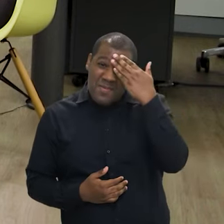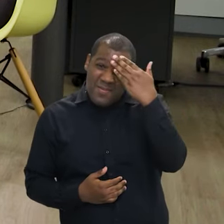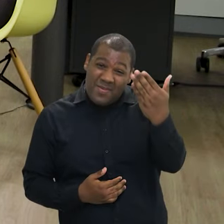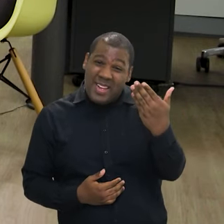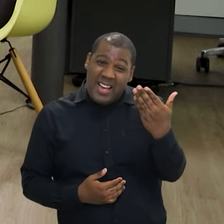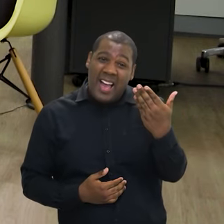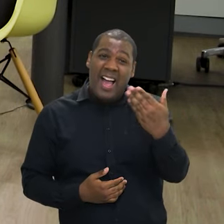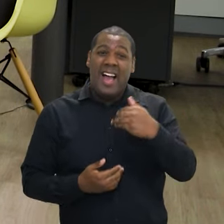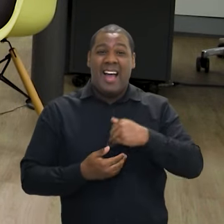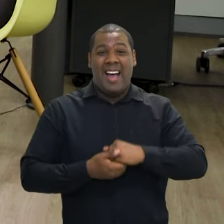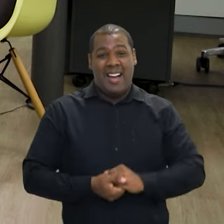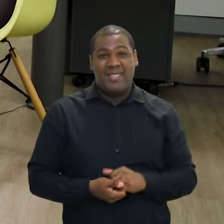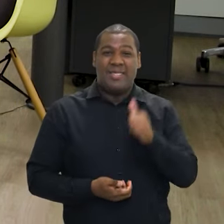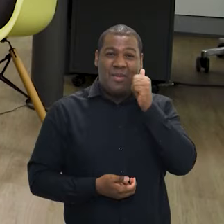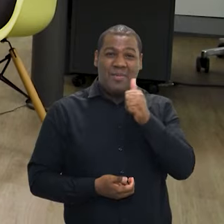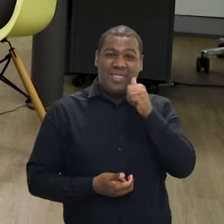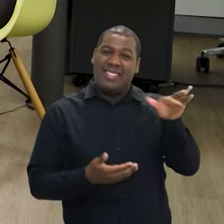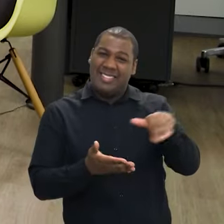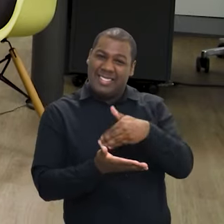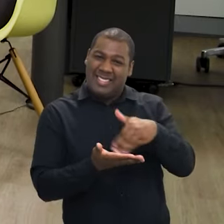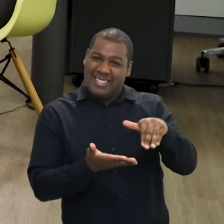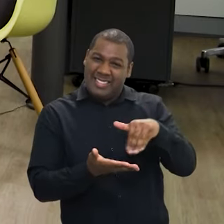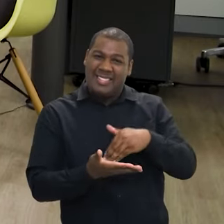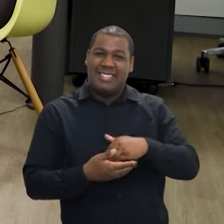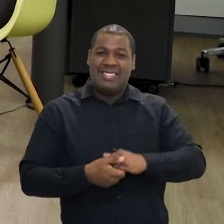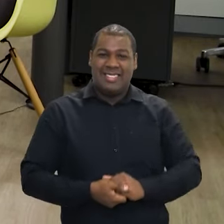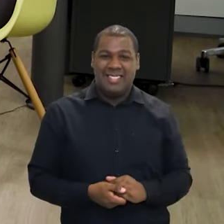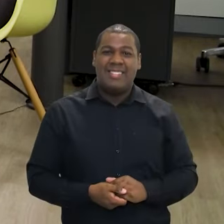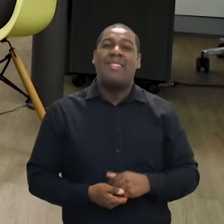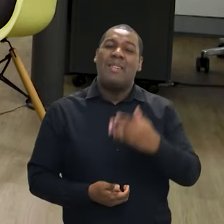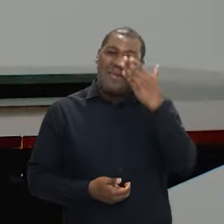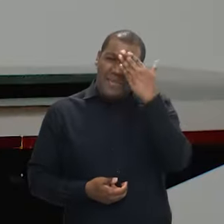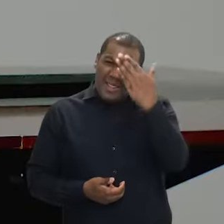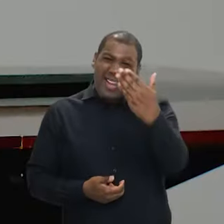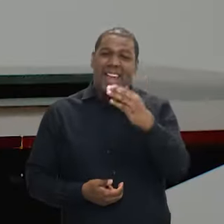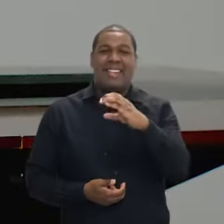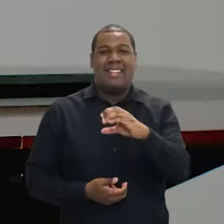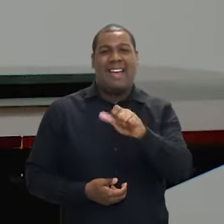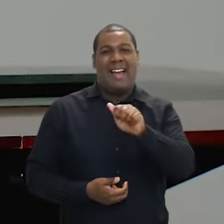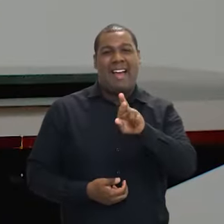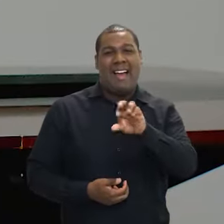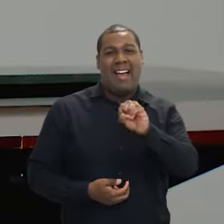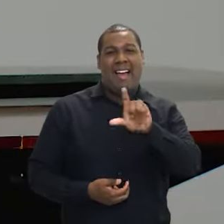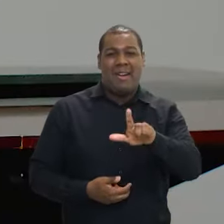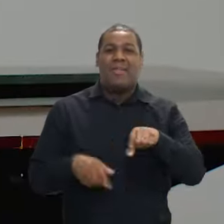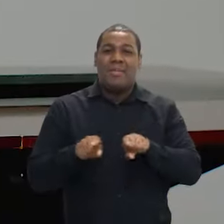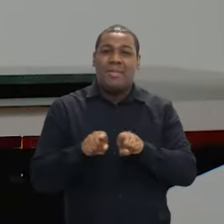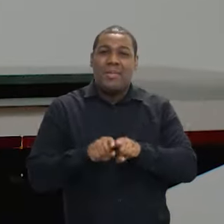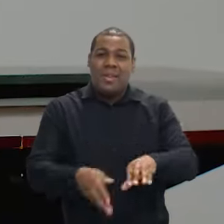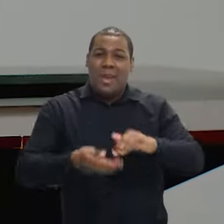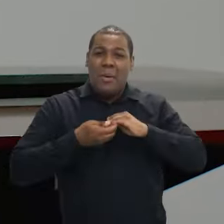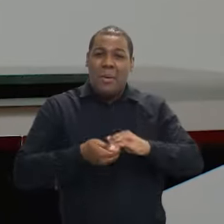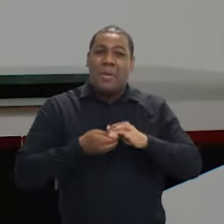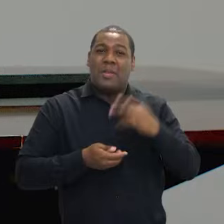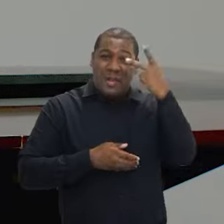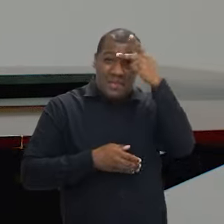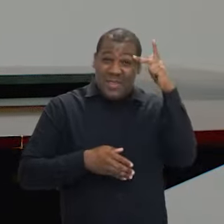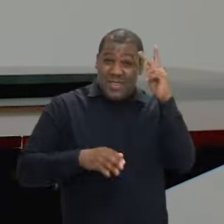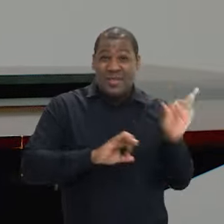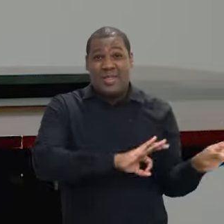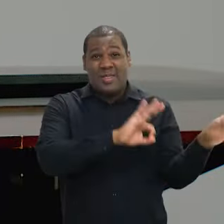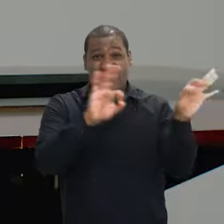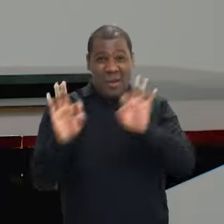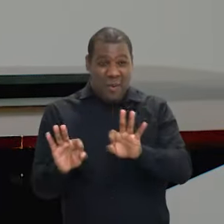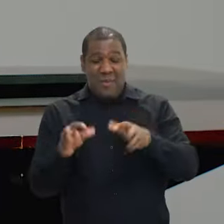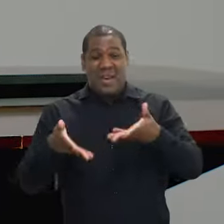Obrigada por nos receber aqui no seu gabinete, secretária, para essa conversa. Muito obrigada, Carol, e quero também cumprimentar todos os